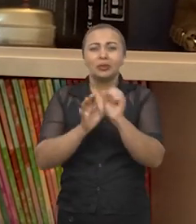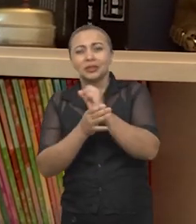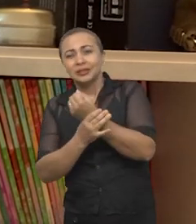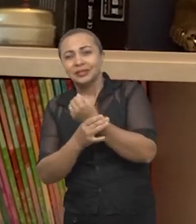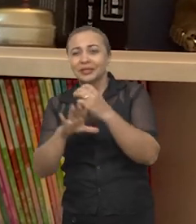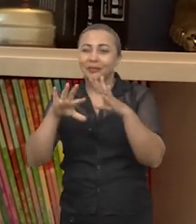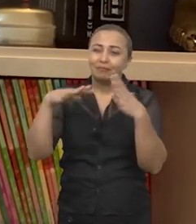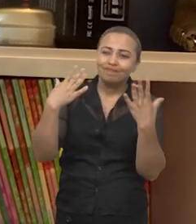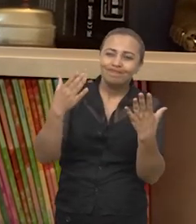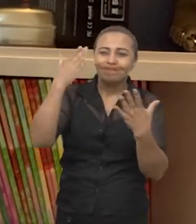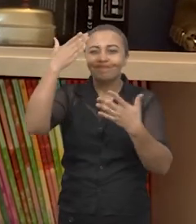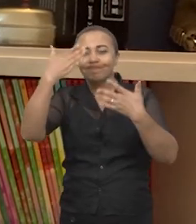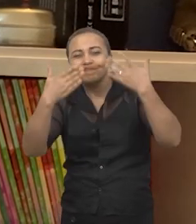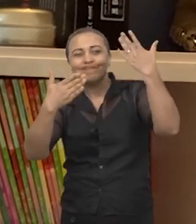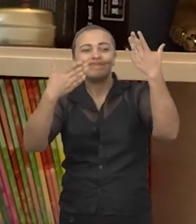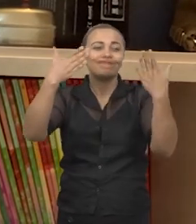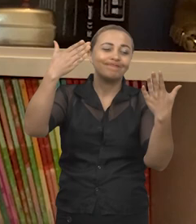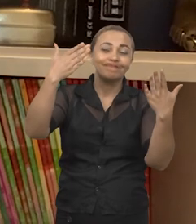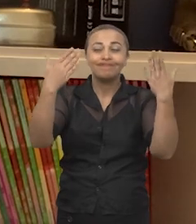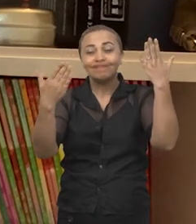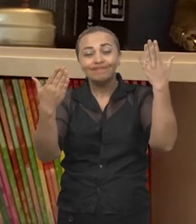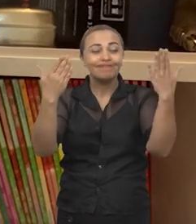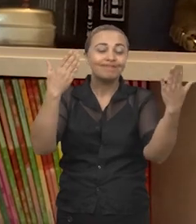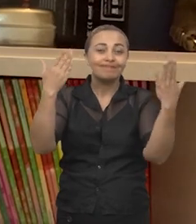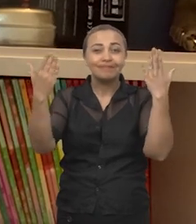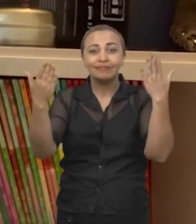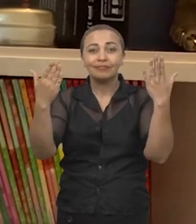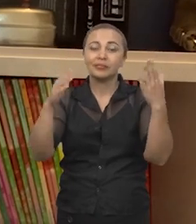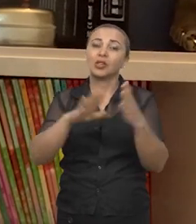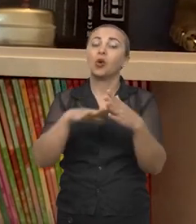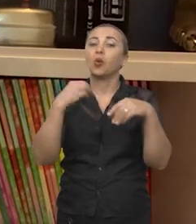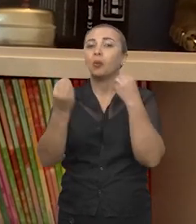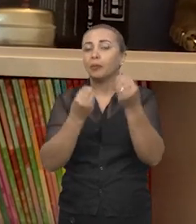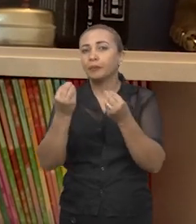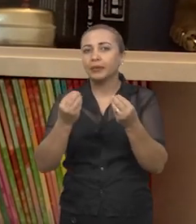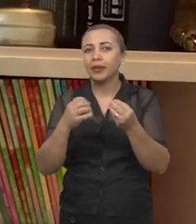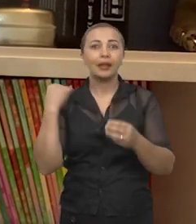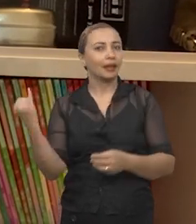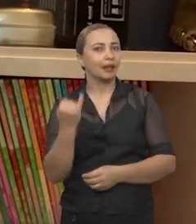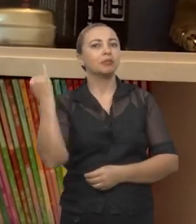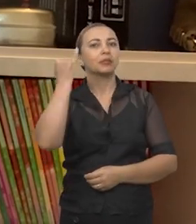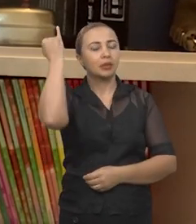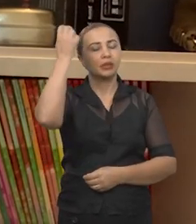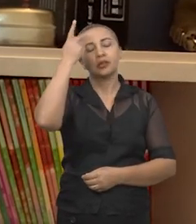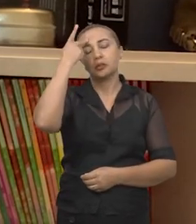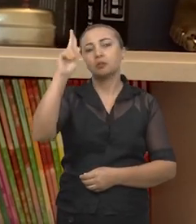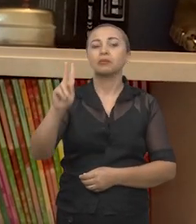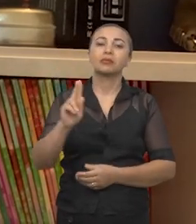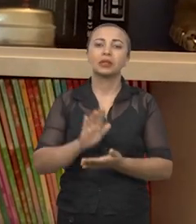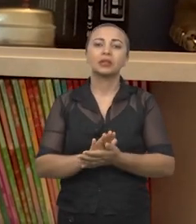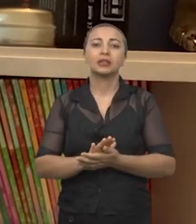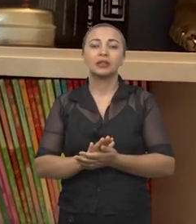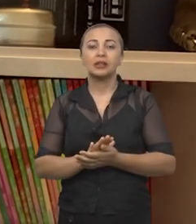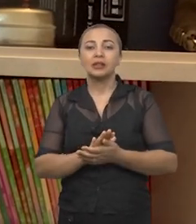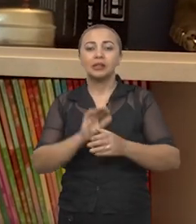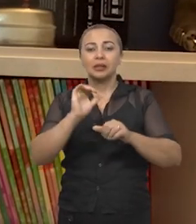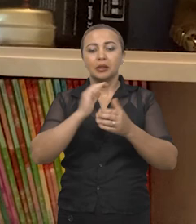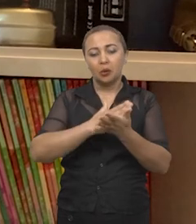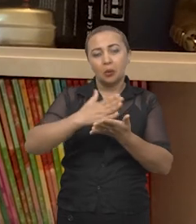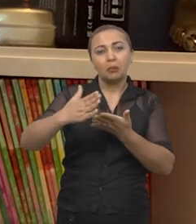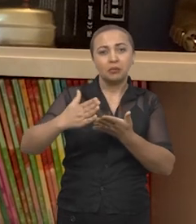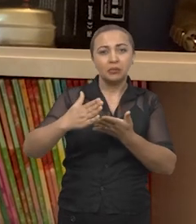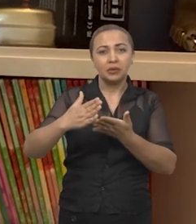em definir realmente um diagnóstico diferencial que é importantíssimo para se